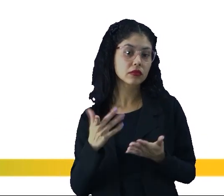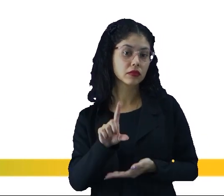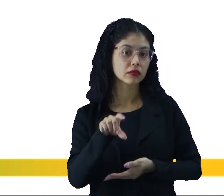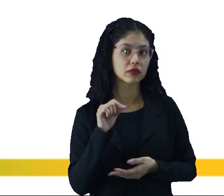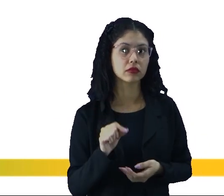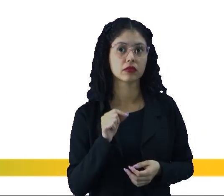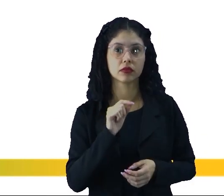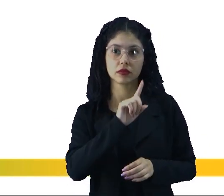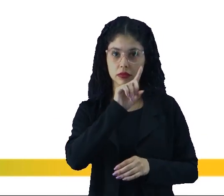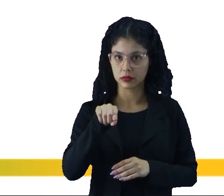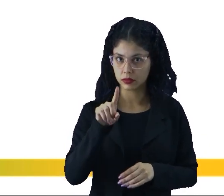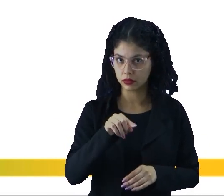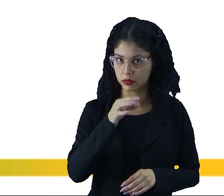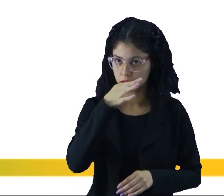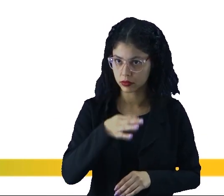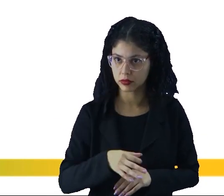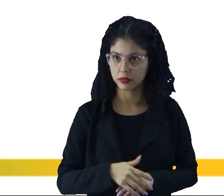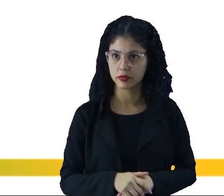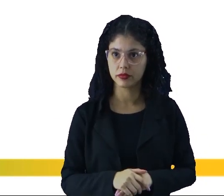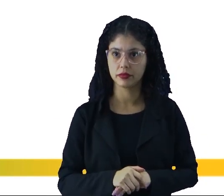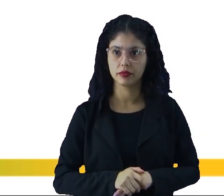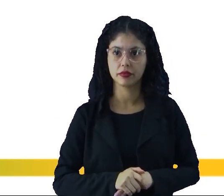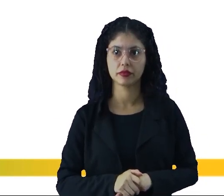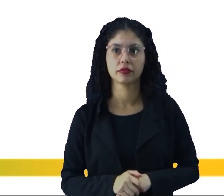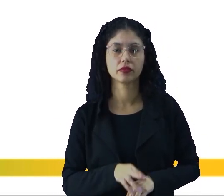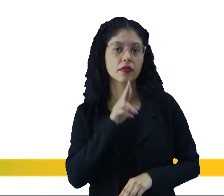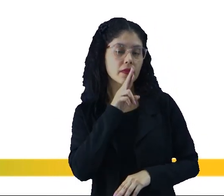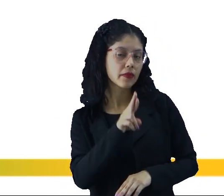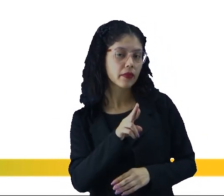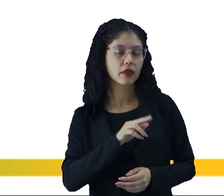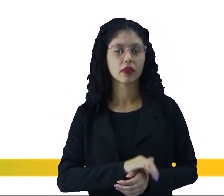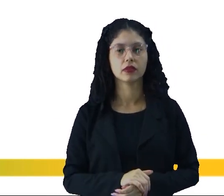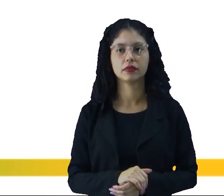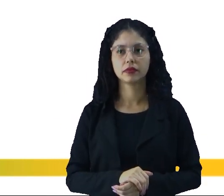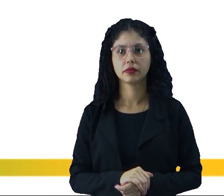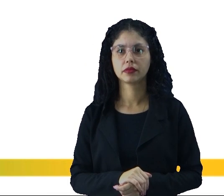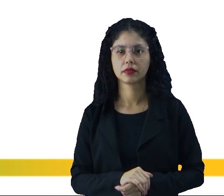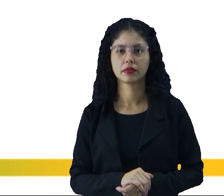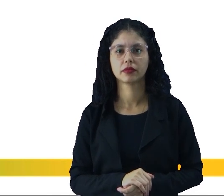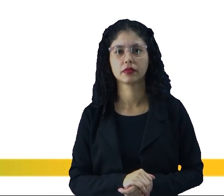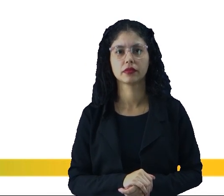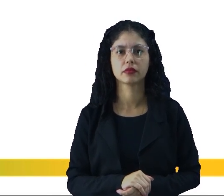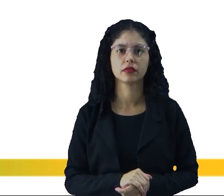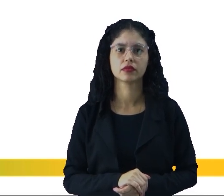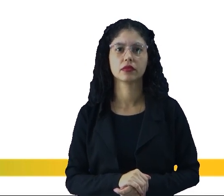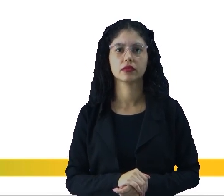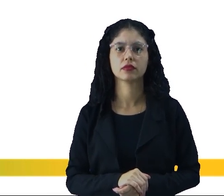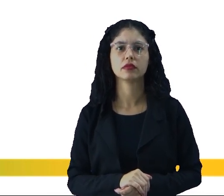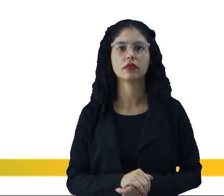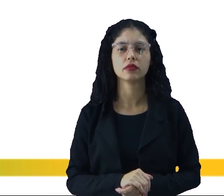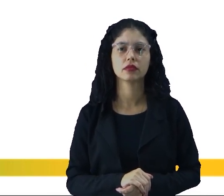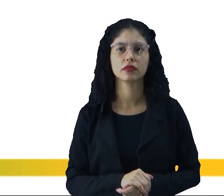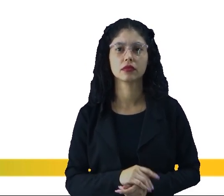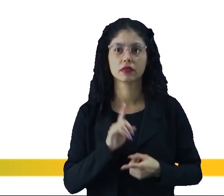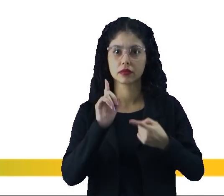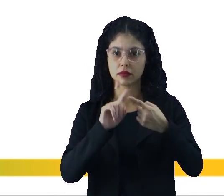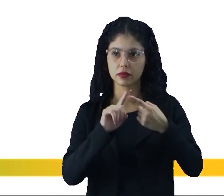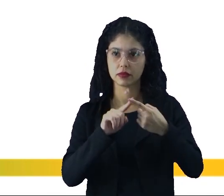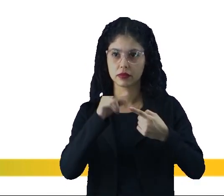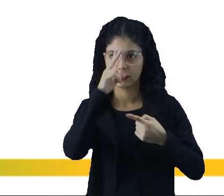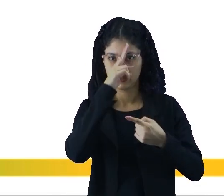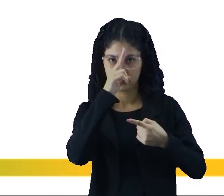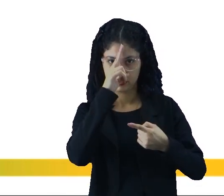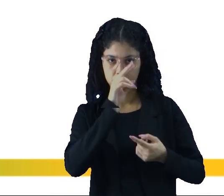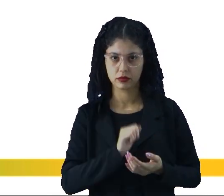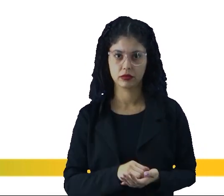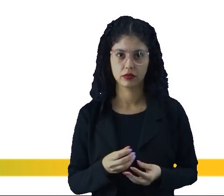alternativa nós vamos marcar aqui corretamente então vamos lá para a resolução vamos começar aqui com o trecho 1 vocês